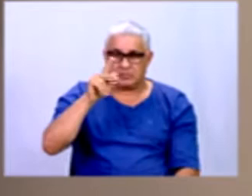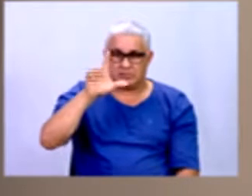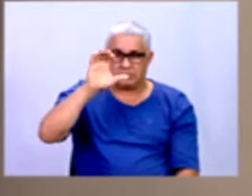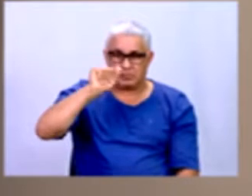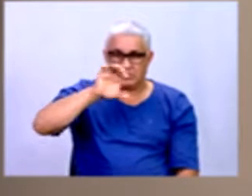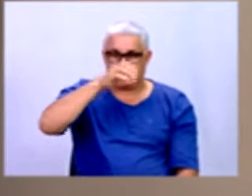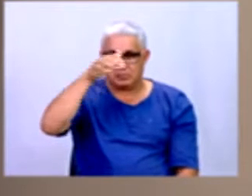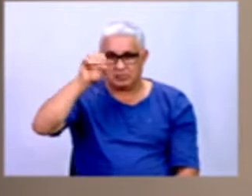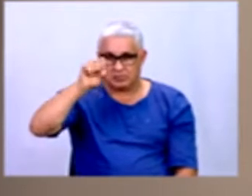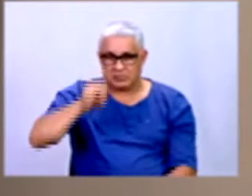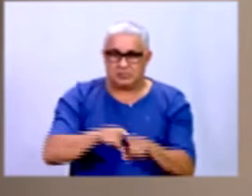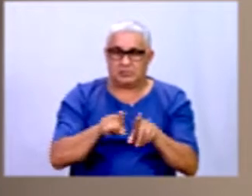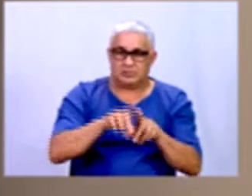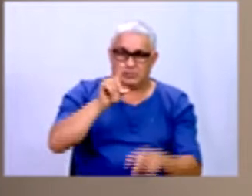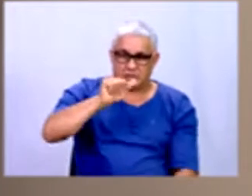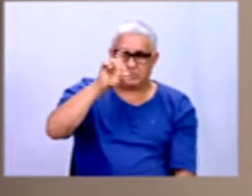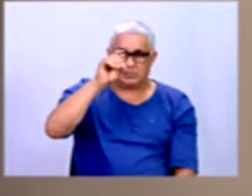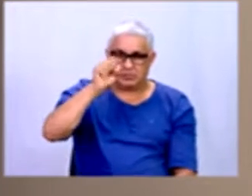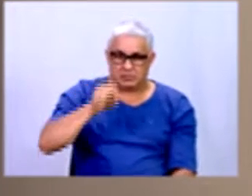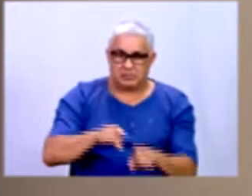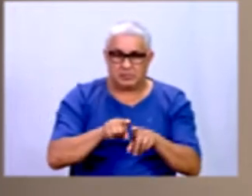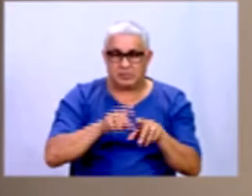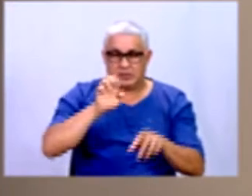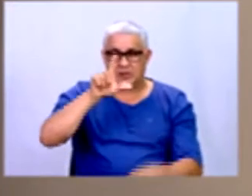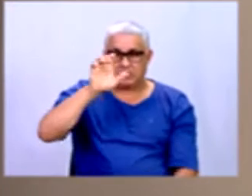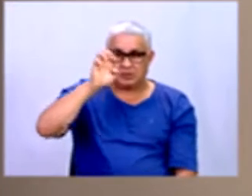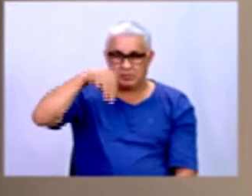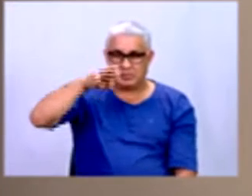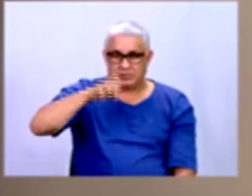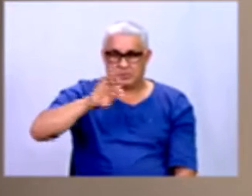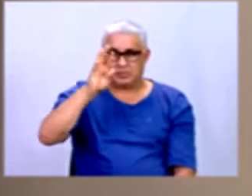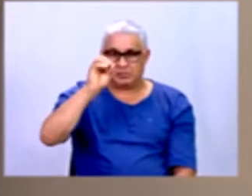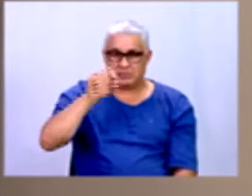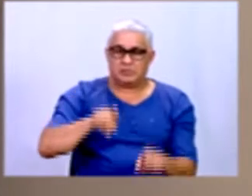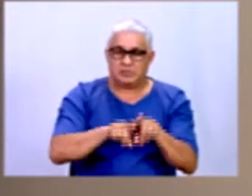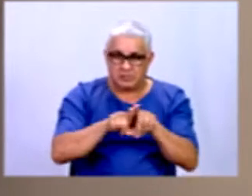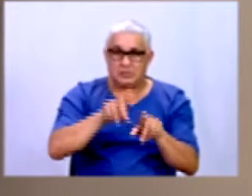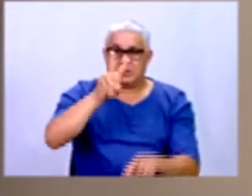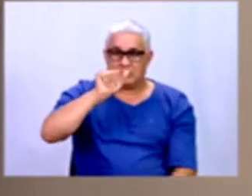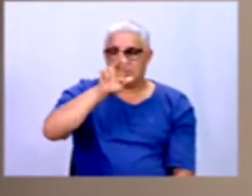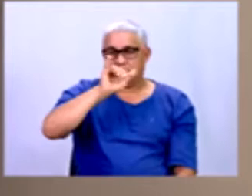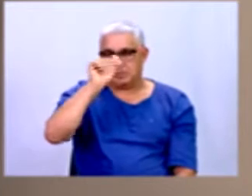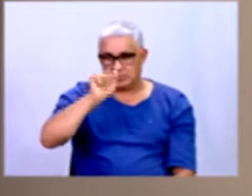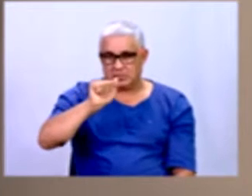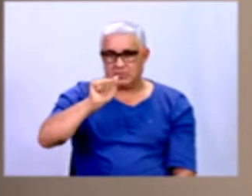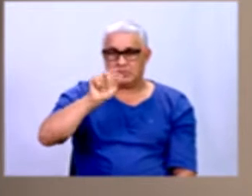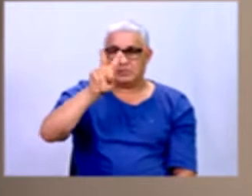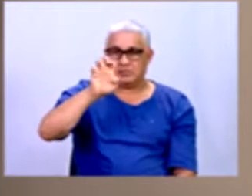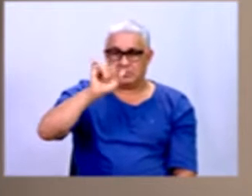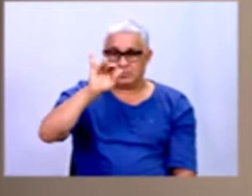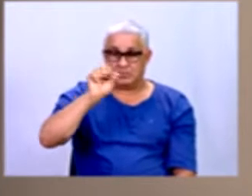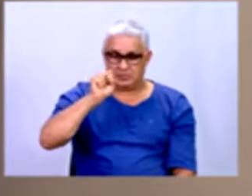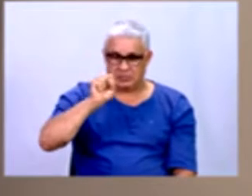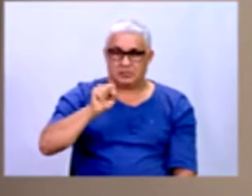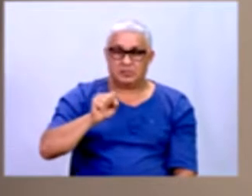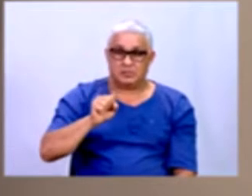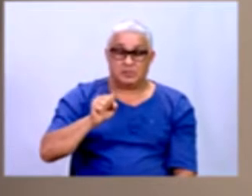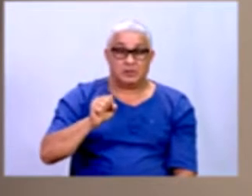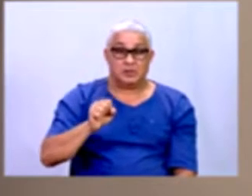dados, elementos e variáveis, variáveis que é um assunto muito importante,